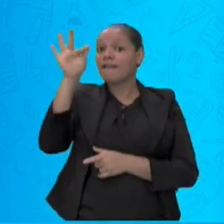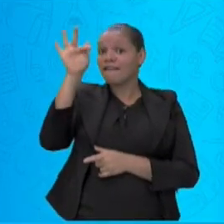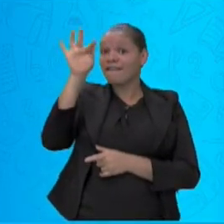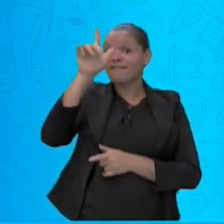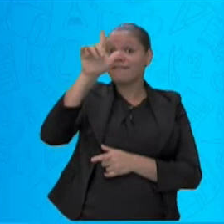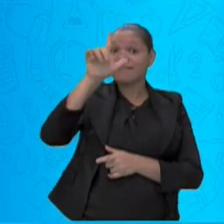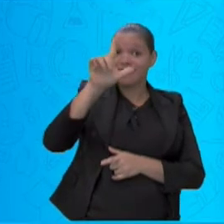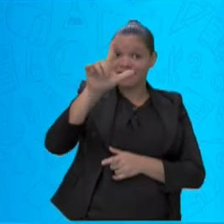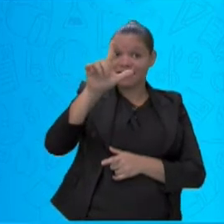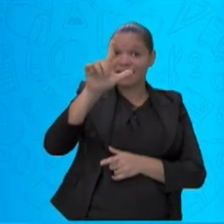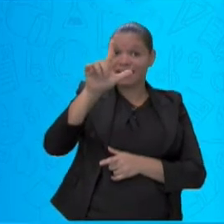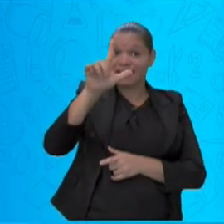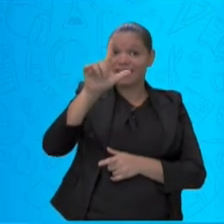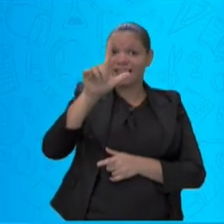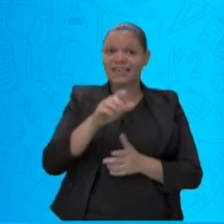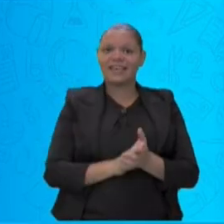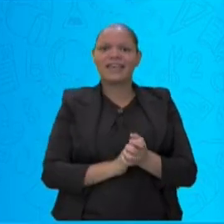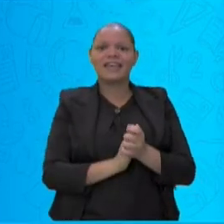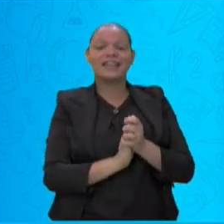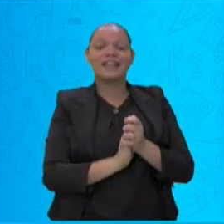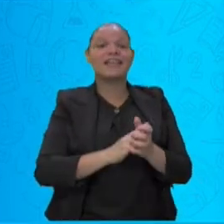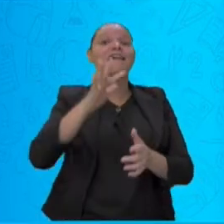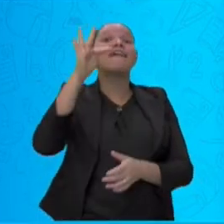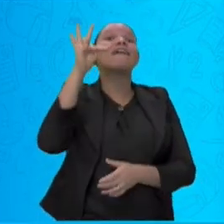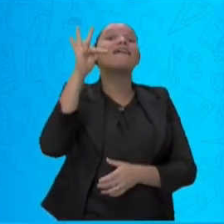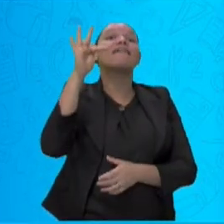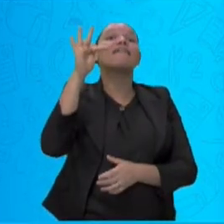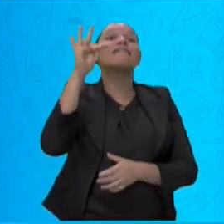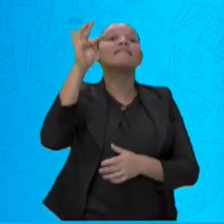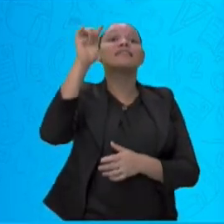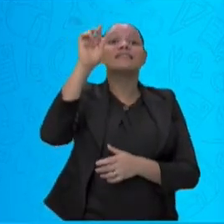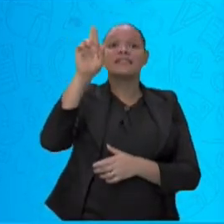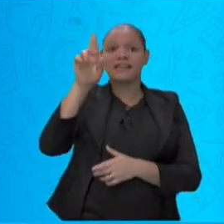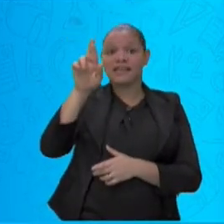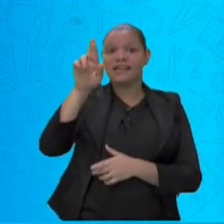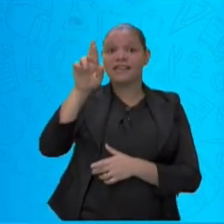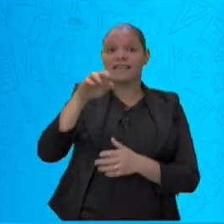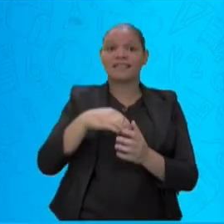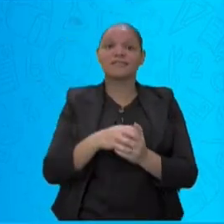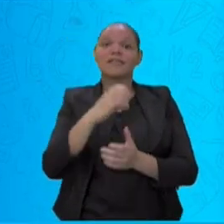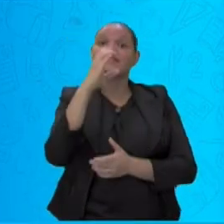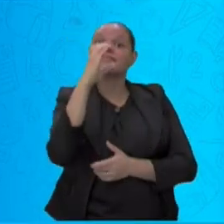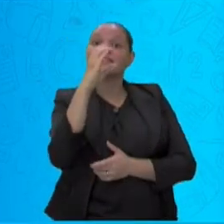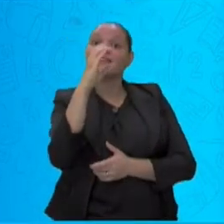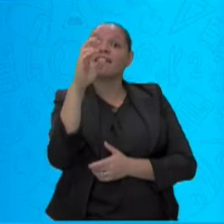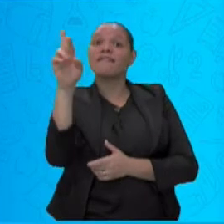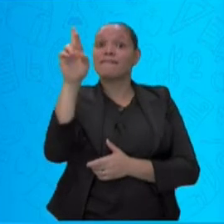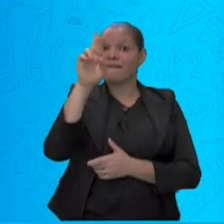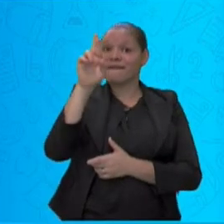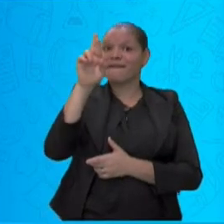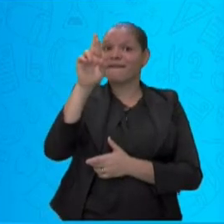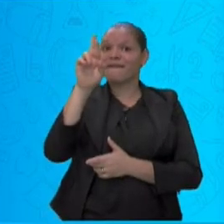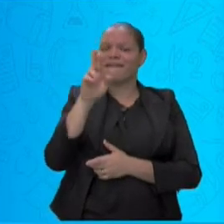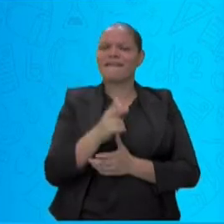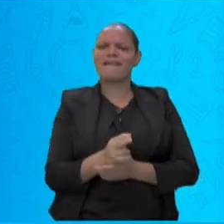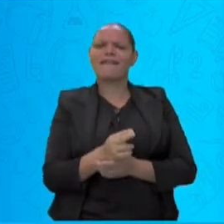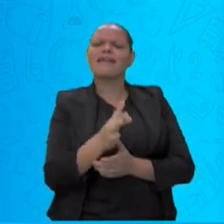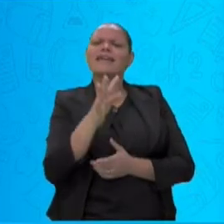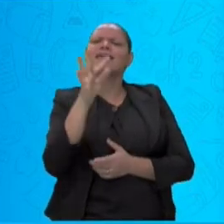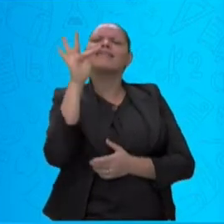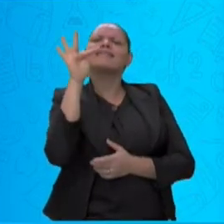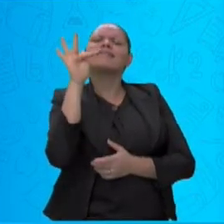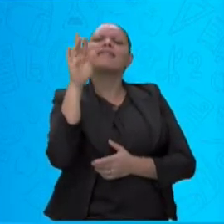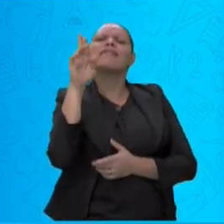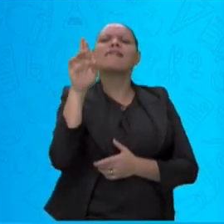Cofre. F-R. Creme. C-R. Tropa.